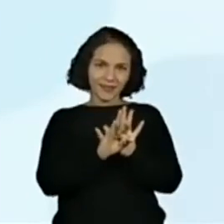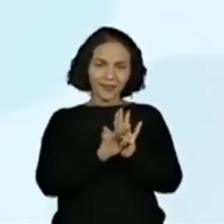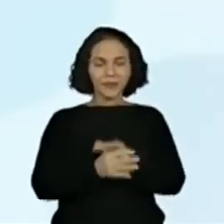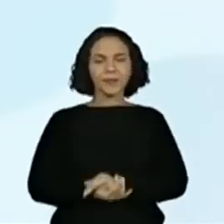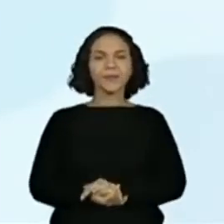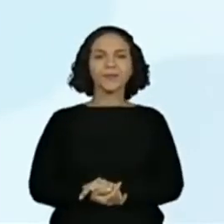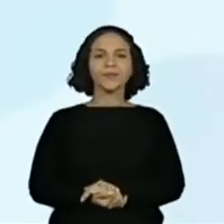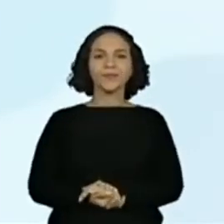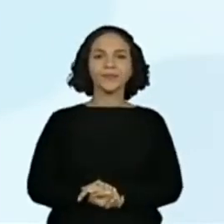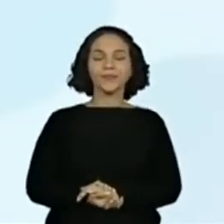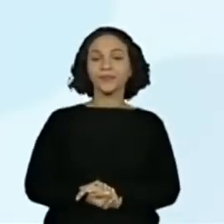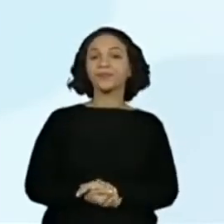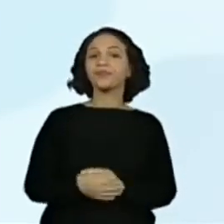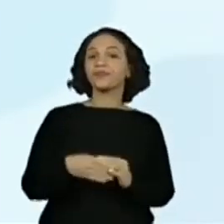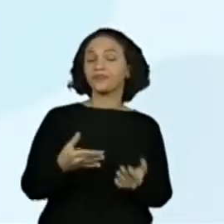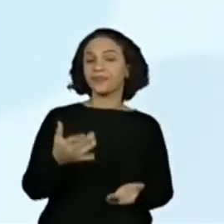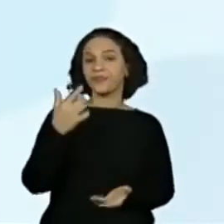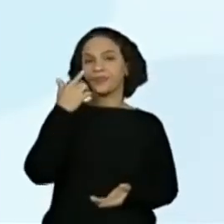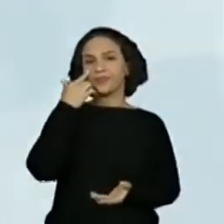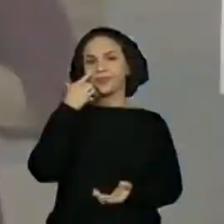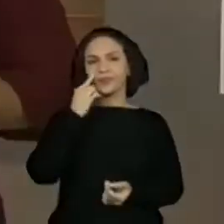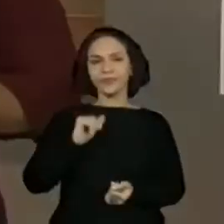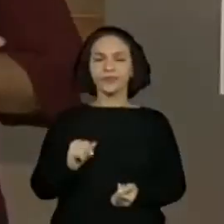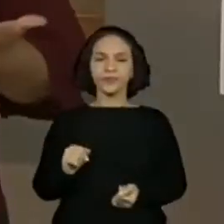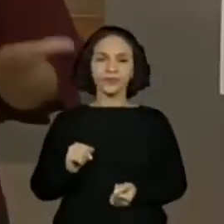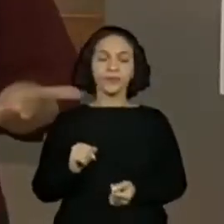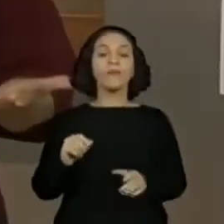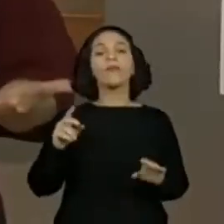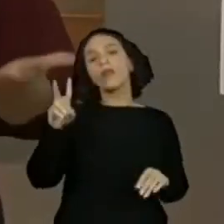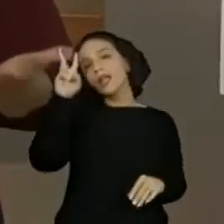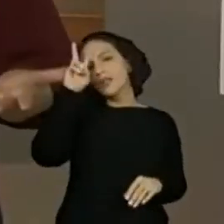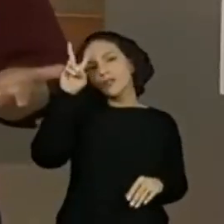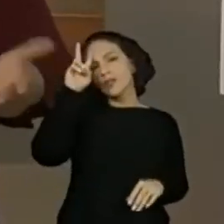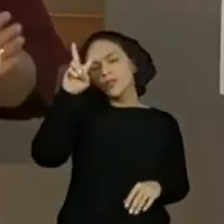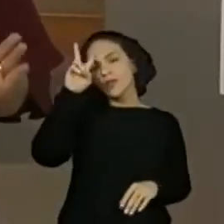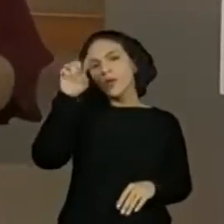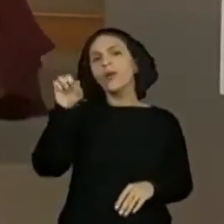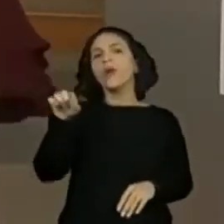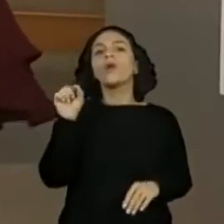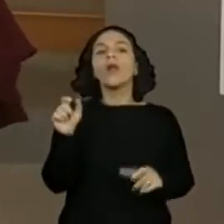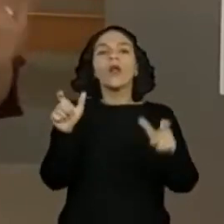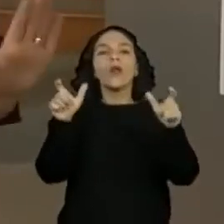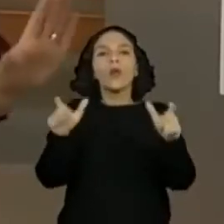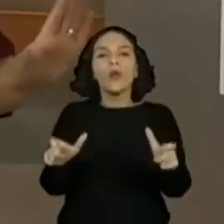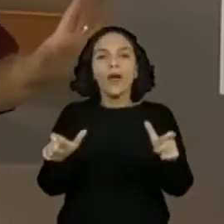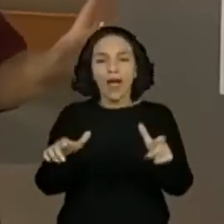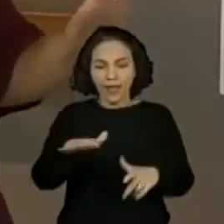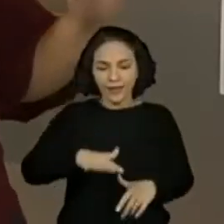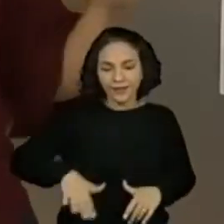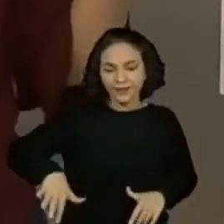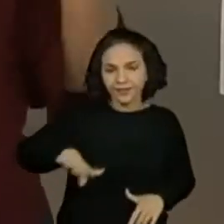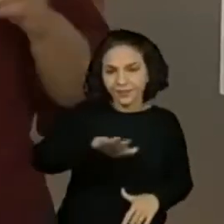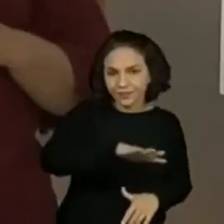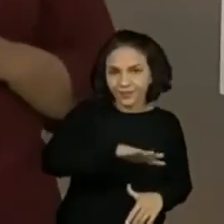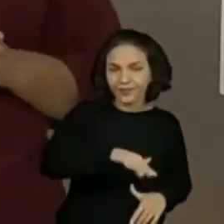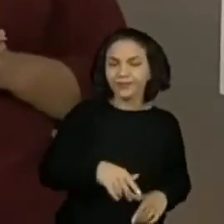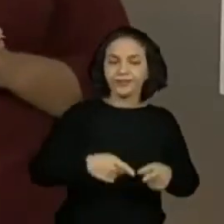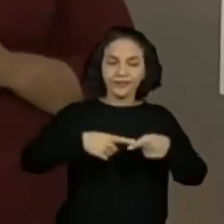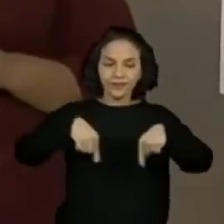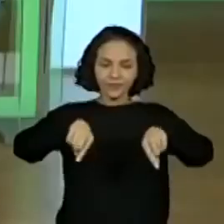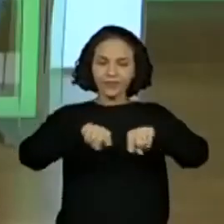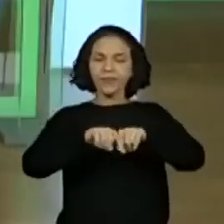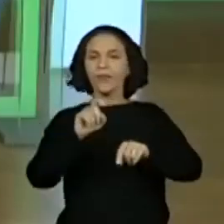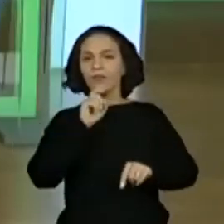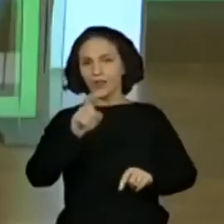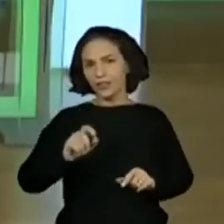conhece do texto. Então, olha, a gente já sabe que a nossa história acontece no reino chamado Lago Verde. Sim. Mais alguma coisa,